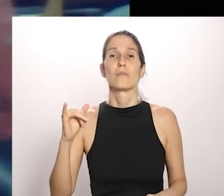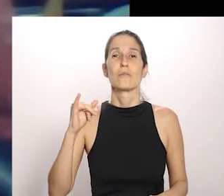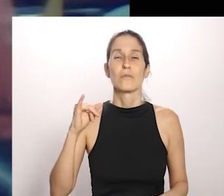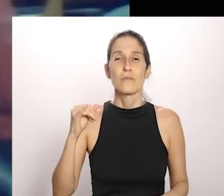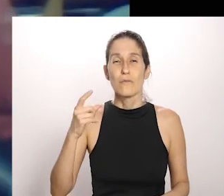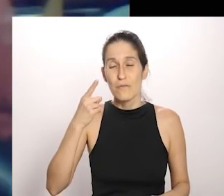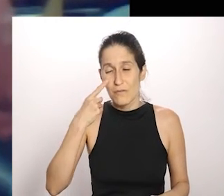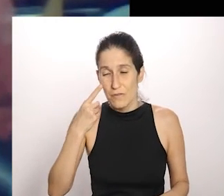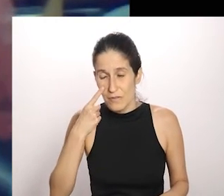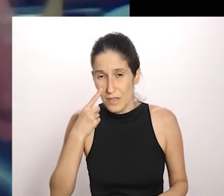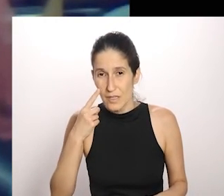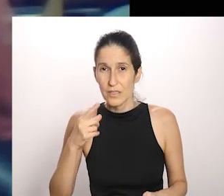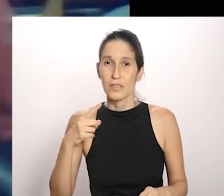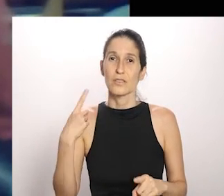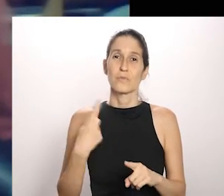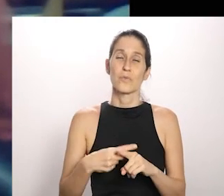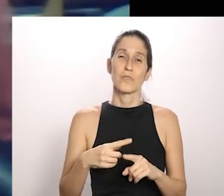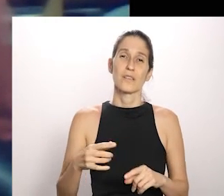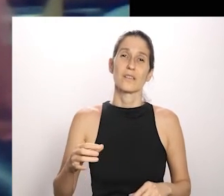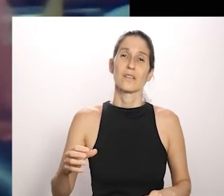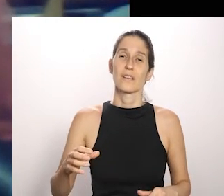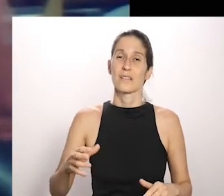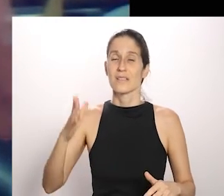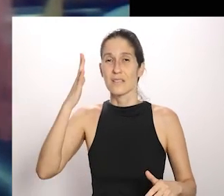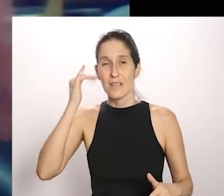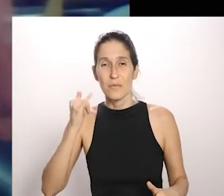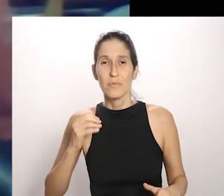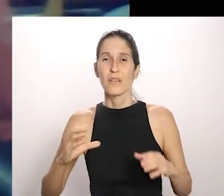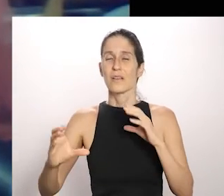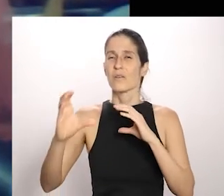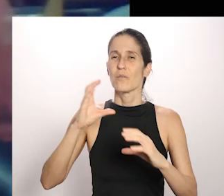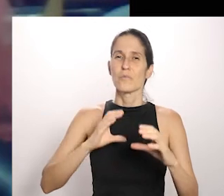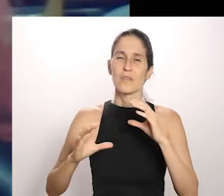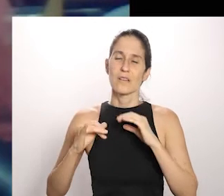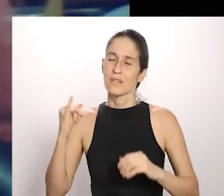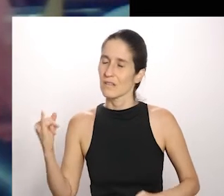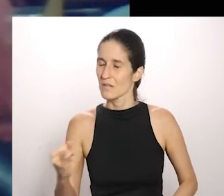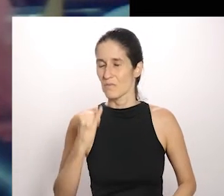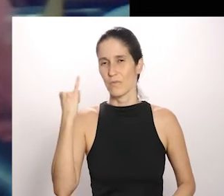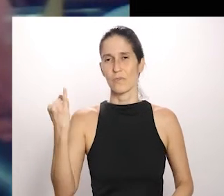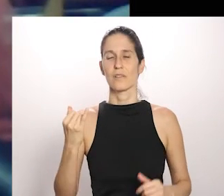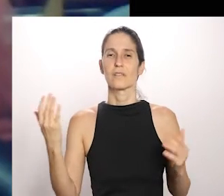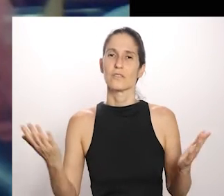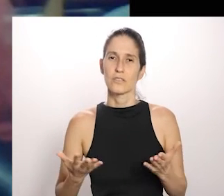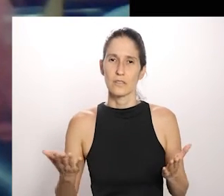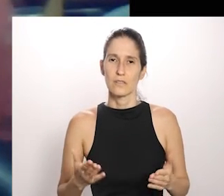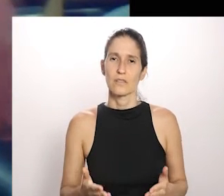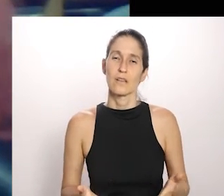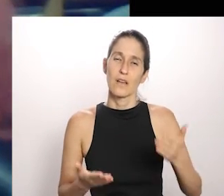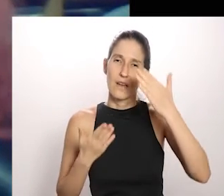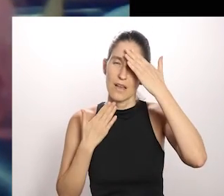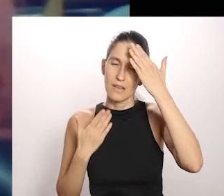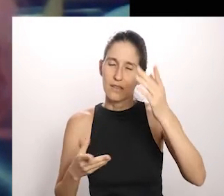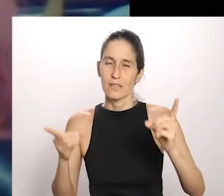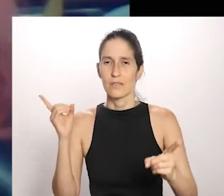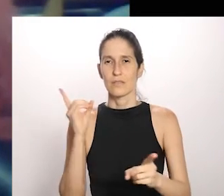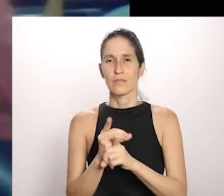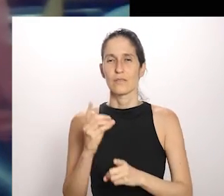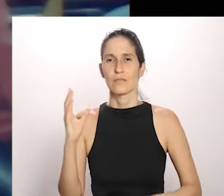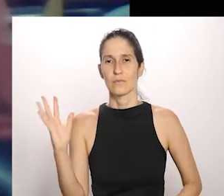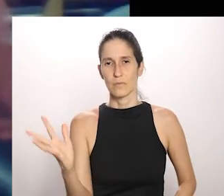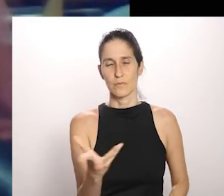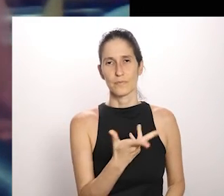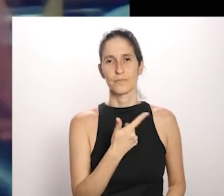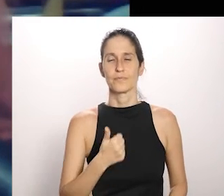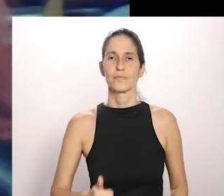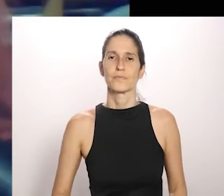porque a informação e a comunicação nesse momento ela é fundamental. Então, faço esse apelo aqui e agradeço novamente por